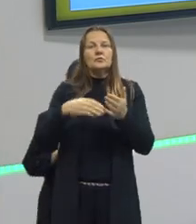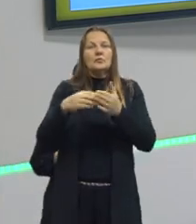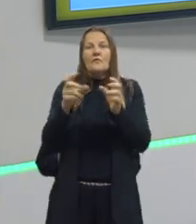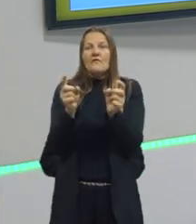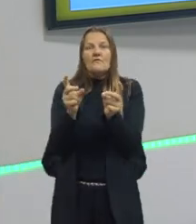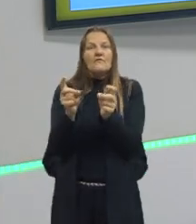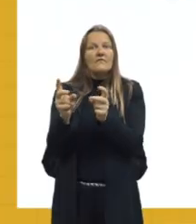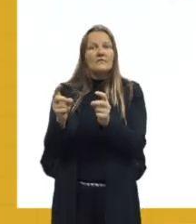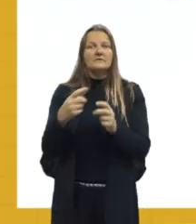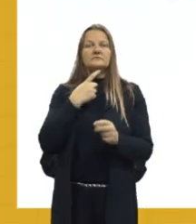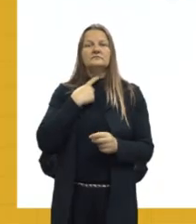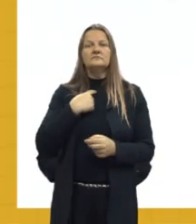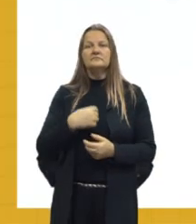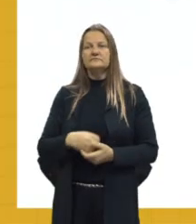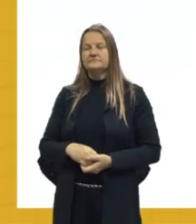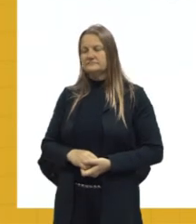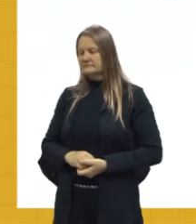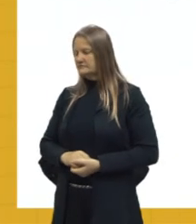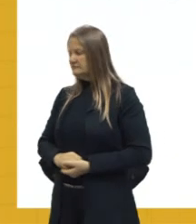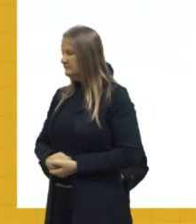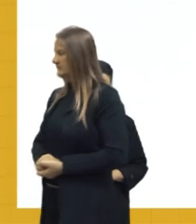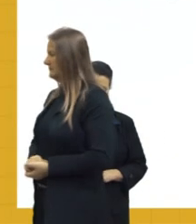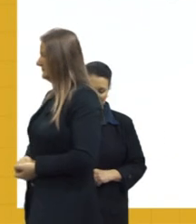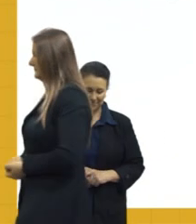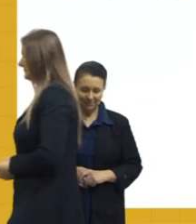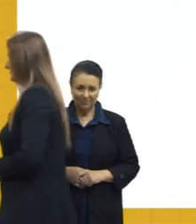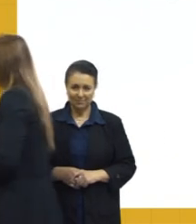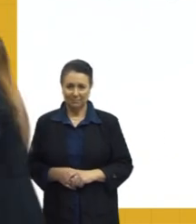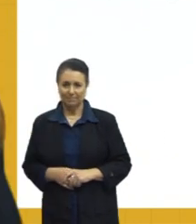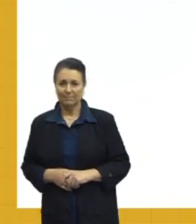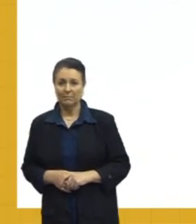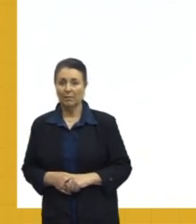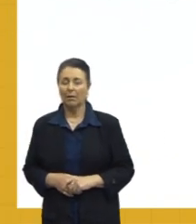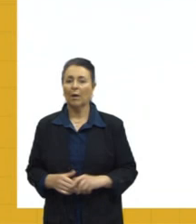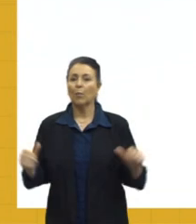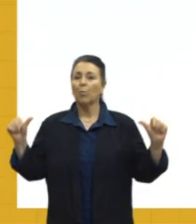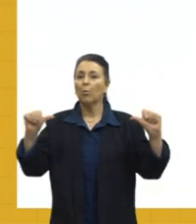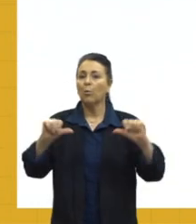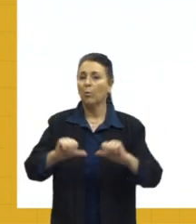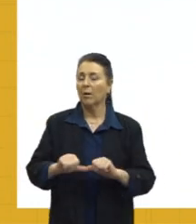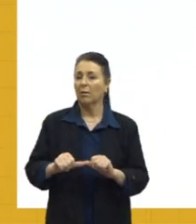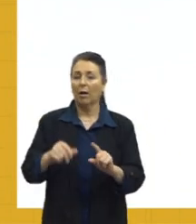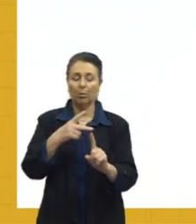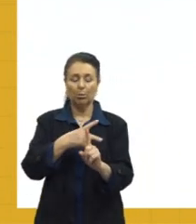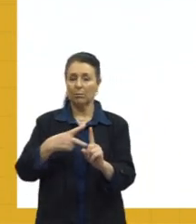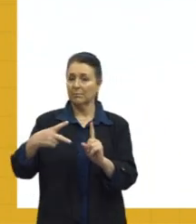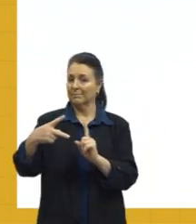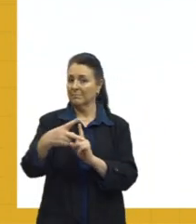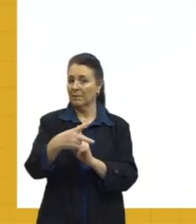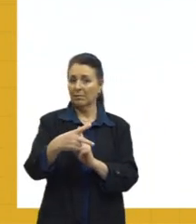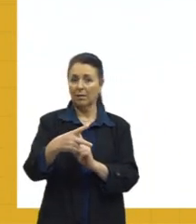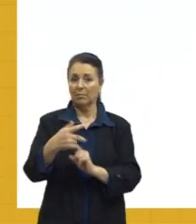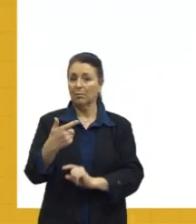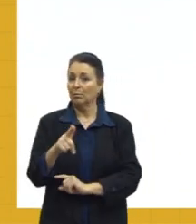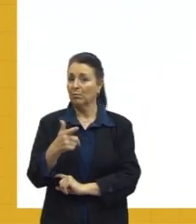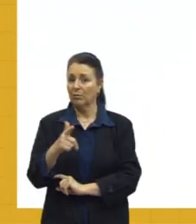é justamente a previdência social também deles lá, eles não têm essa previdência ligada ao governo, é tudo relacionado